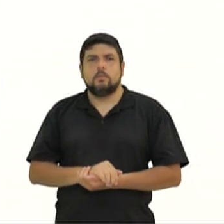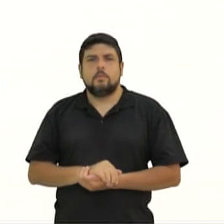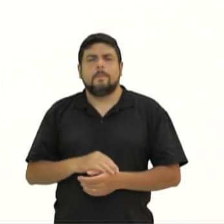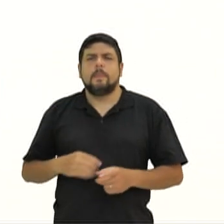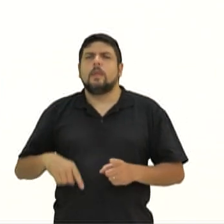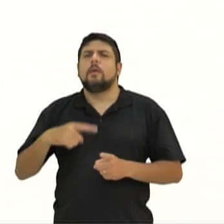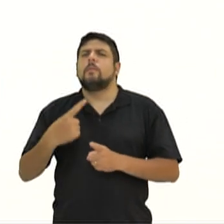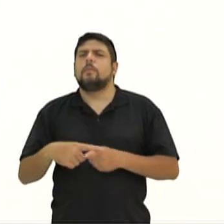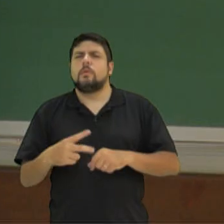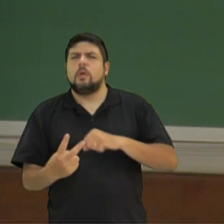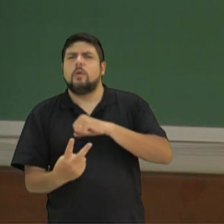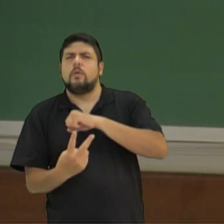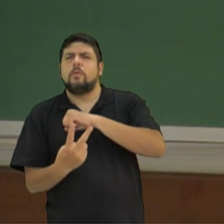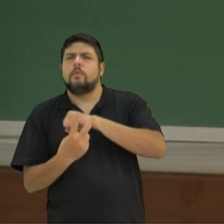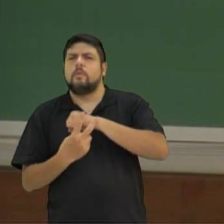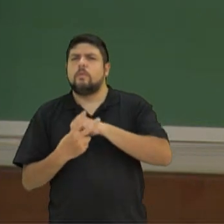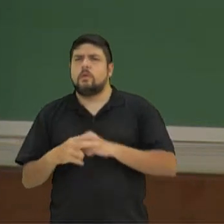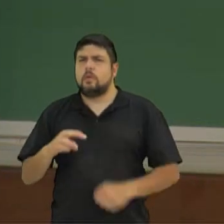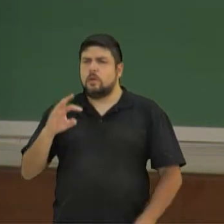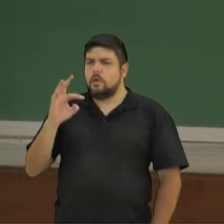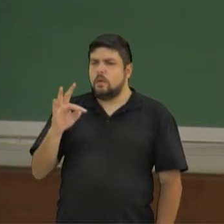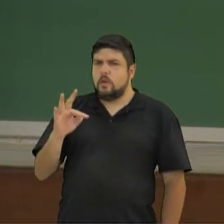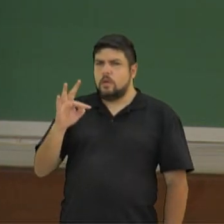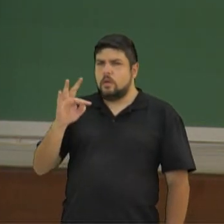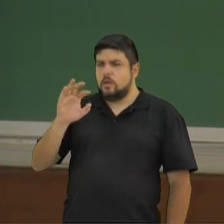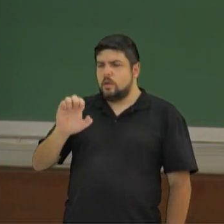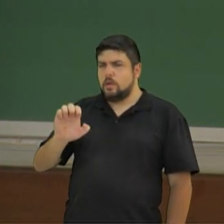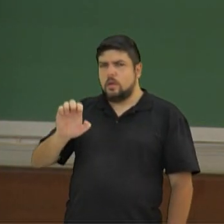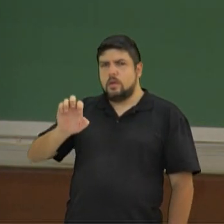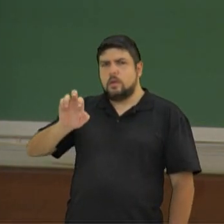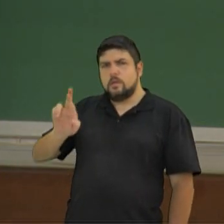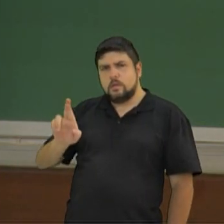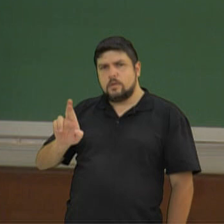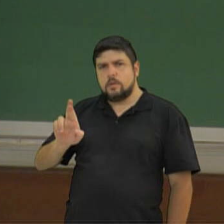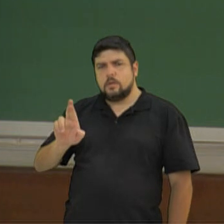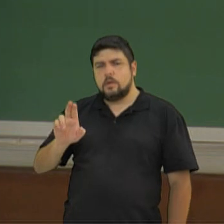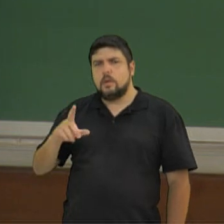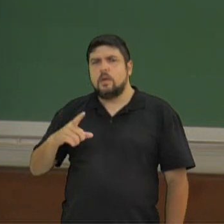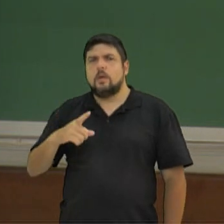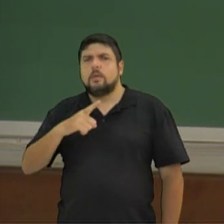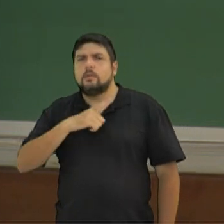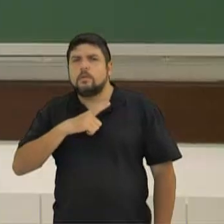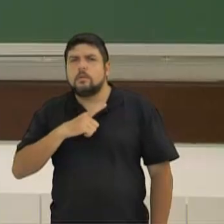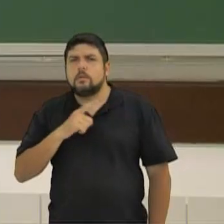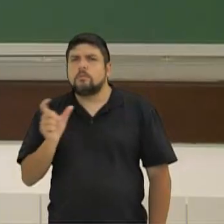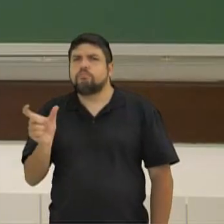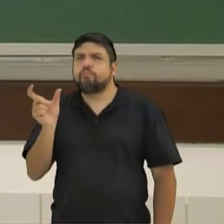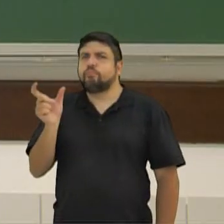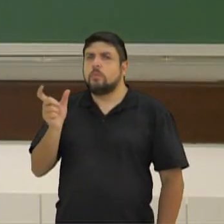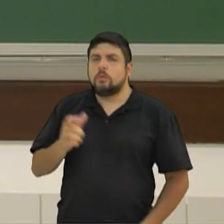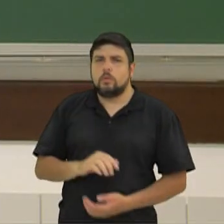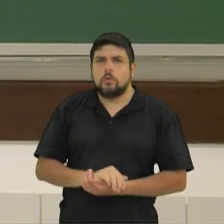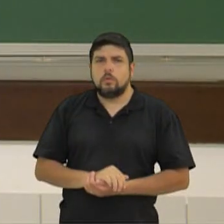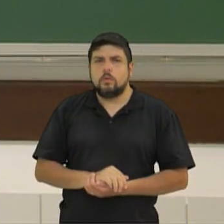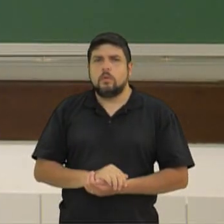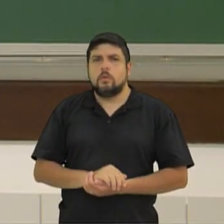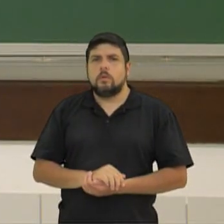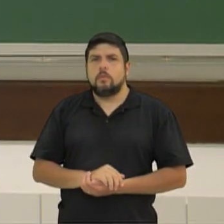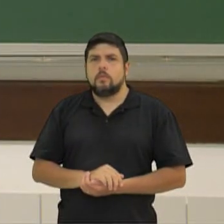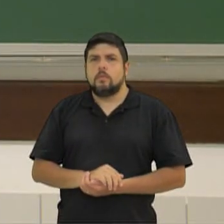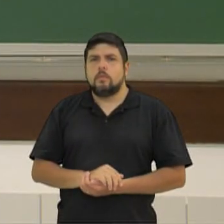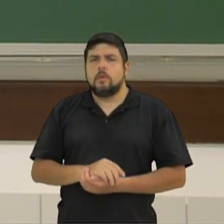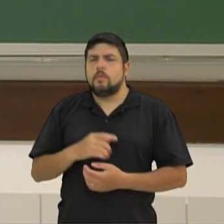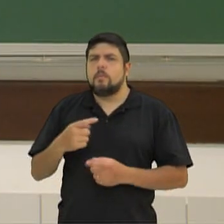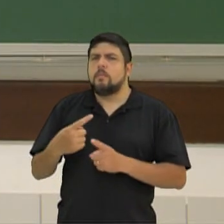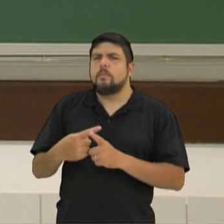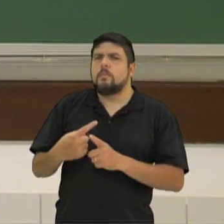ter? Me explica o porquê do verbo ter estar destacado ou enunciado. Ele está com acento. Mas